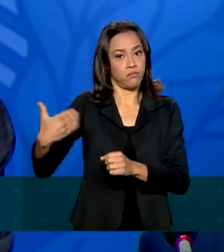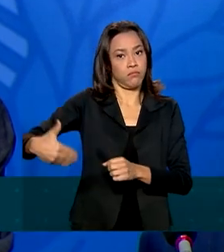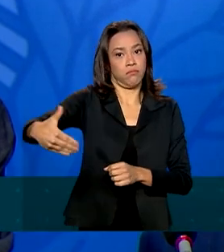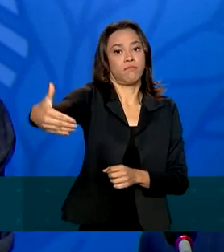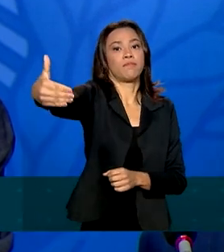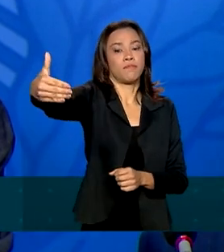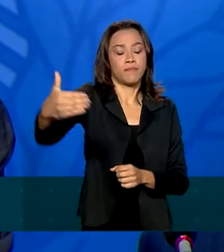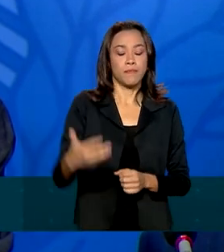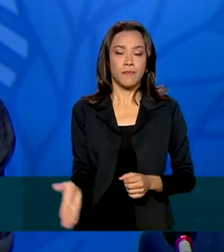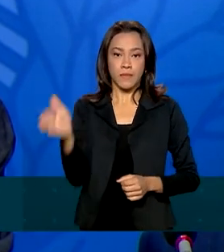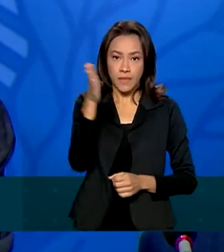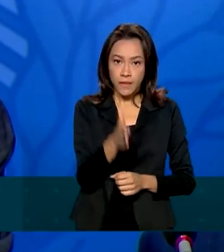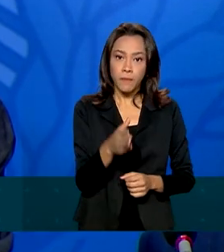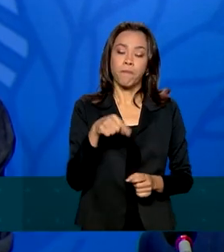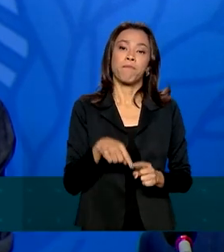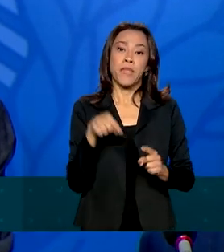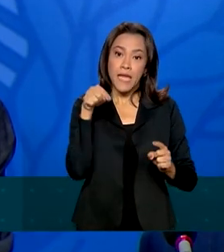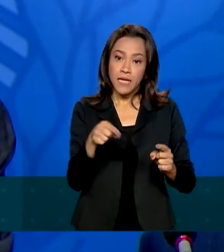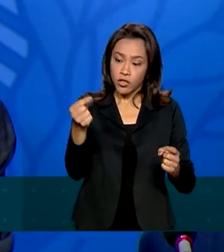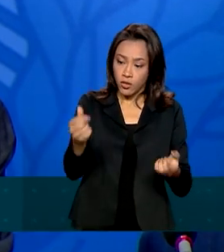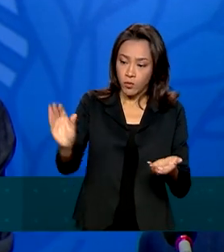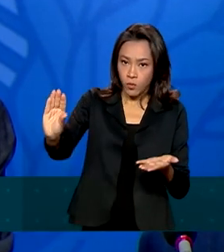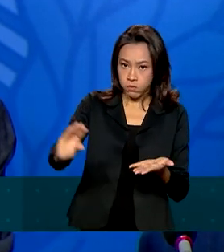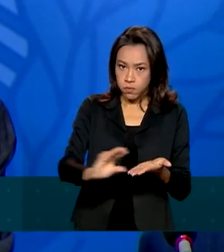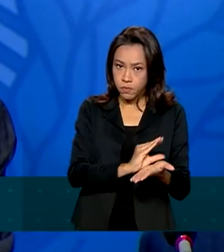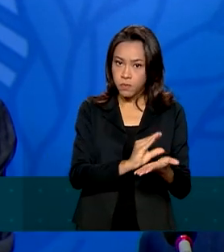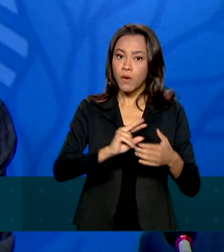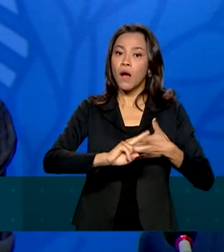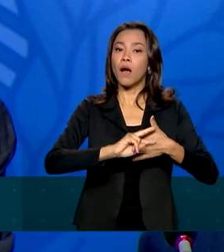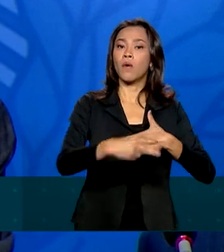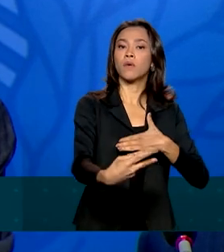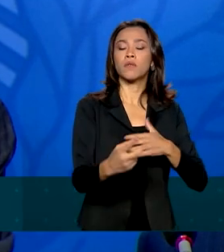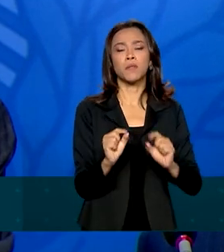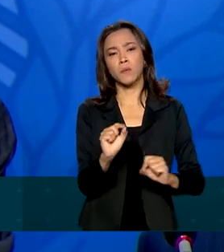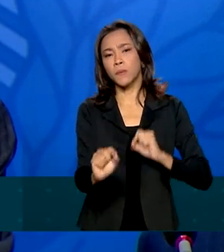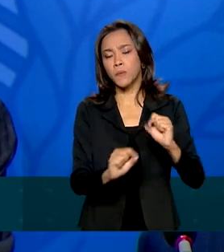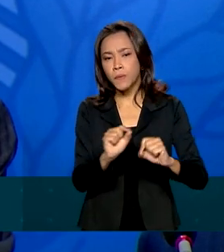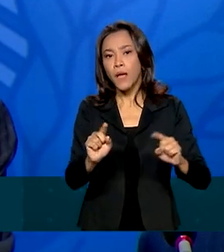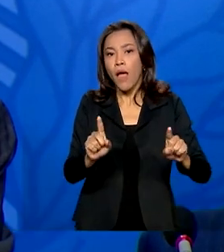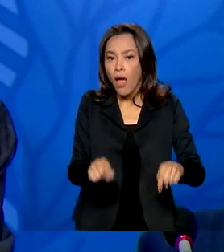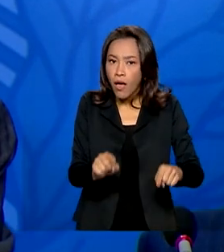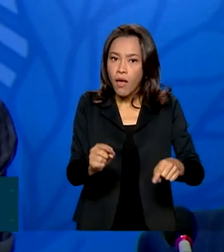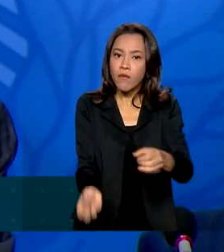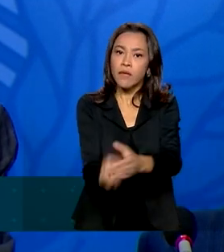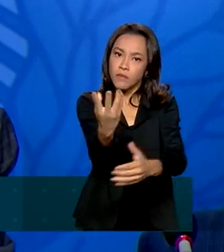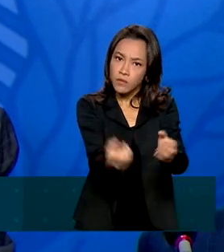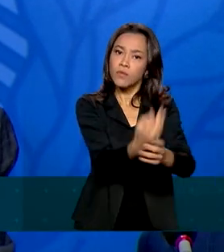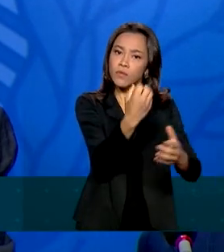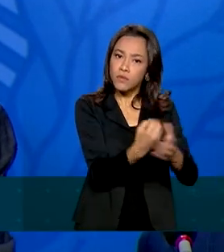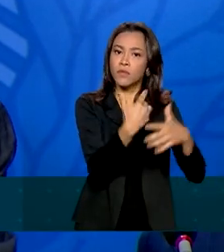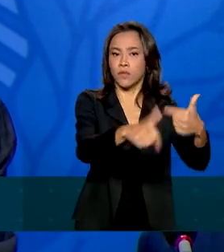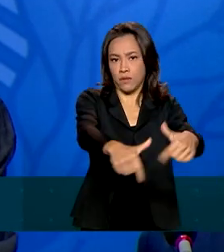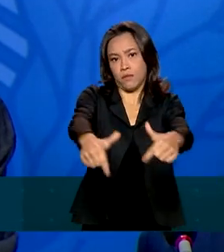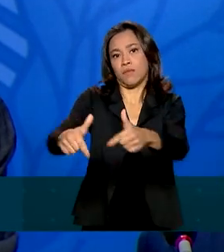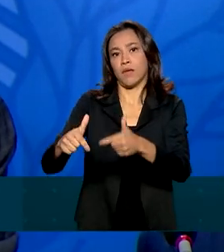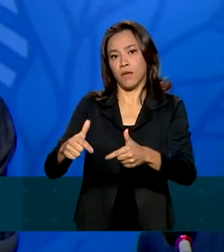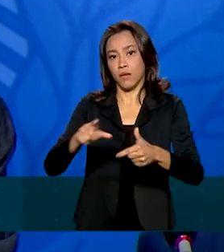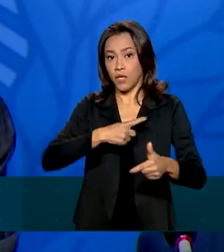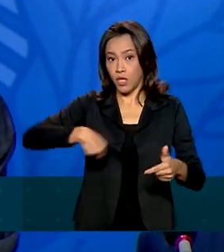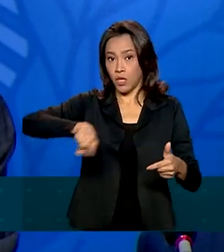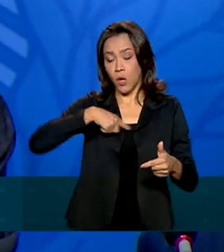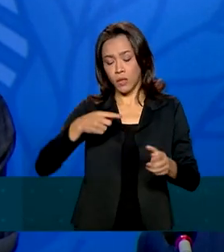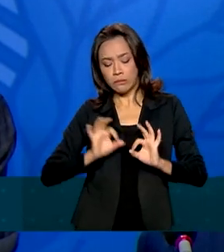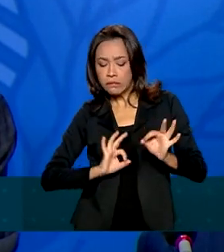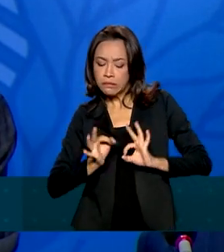E paralelo a investimento, como consequência dele, naturalmente, são a geração de empregos. E a gente estima que